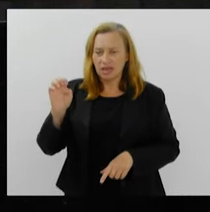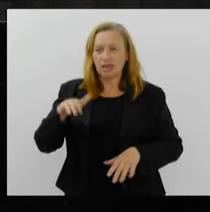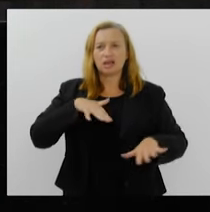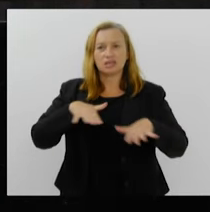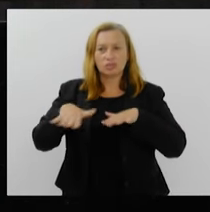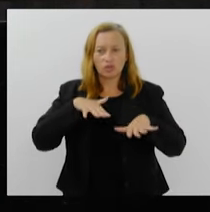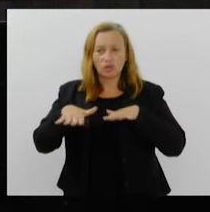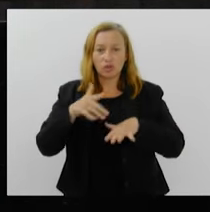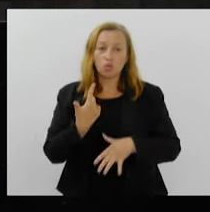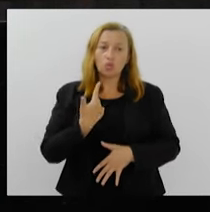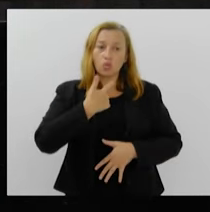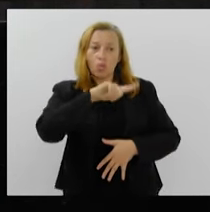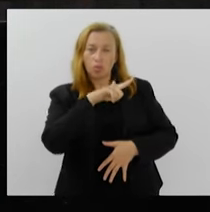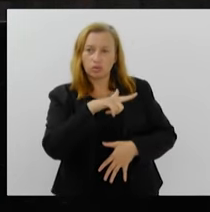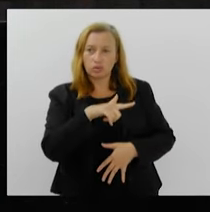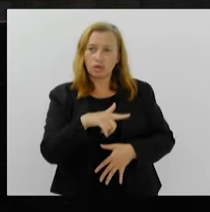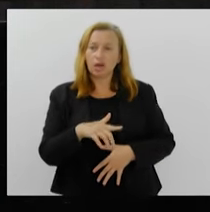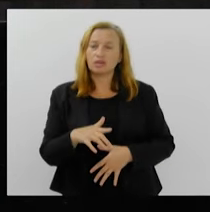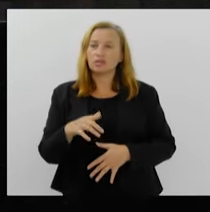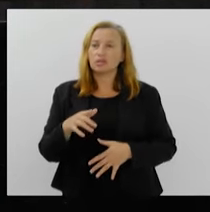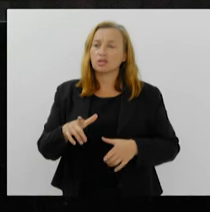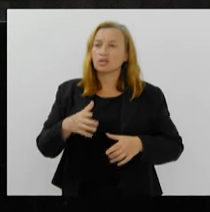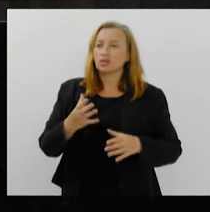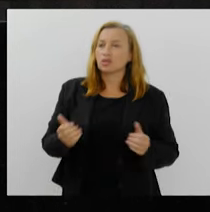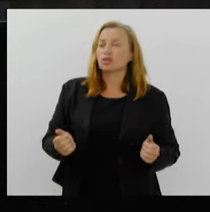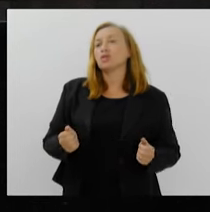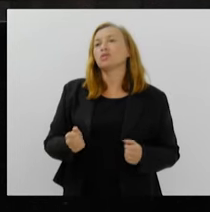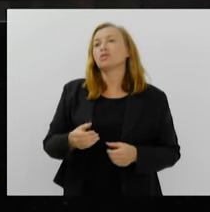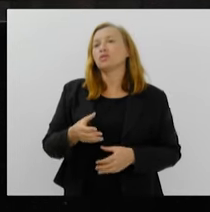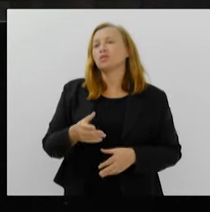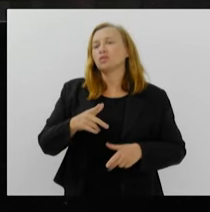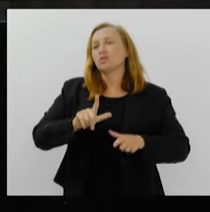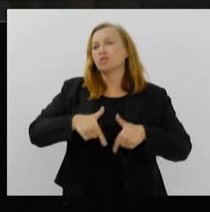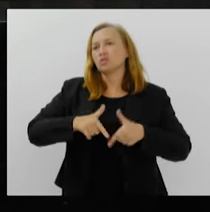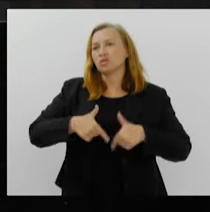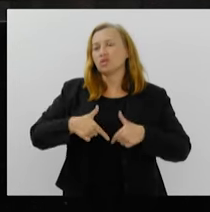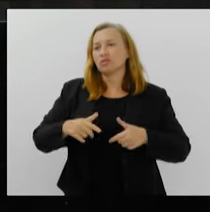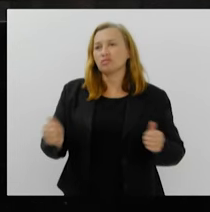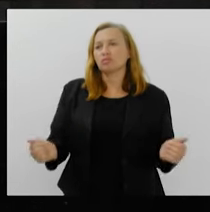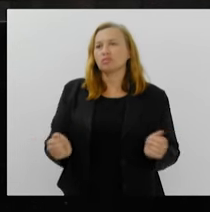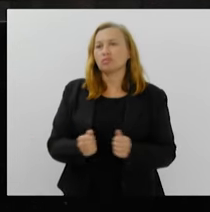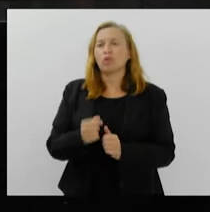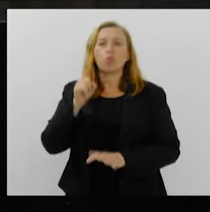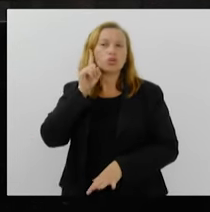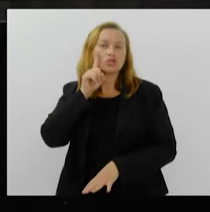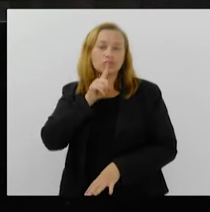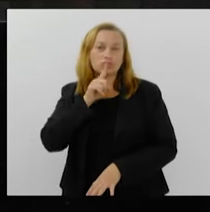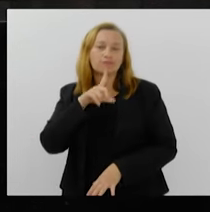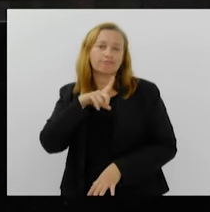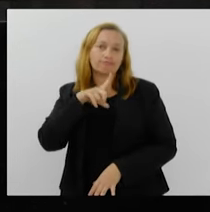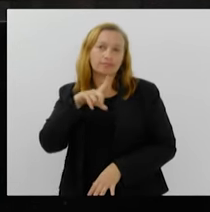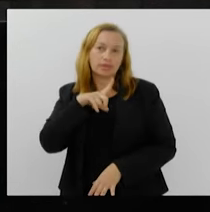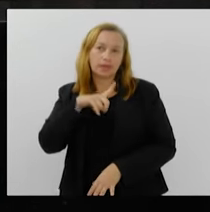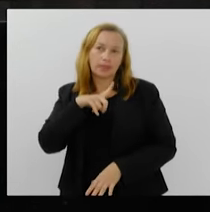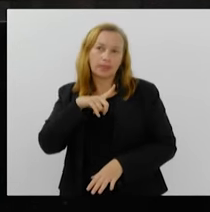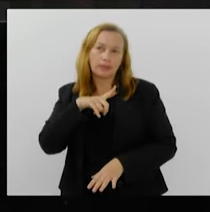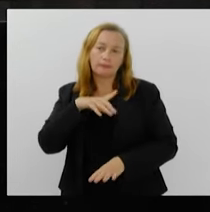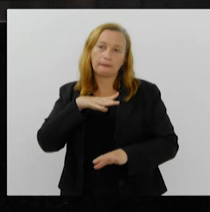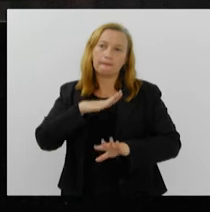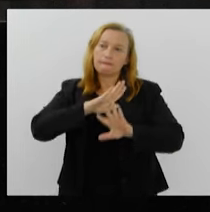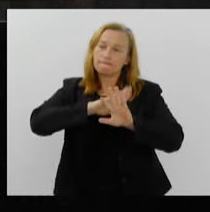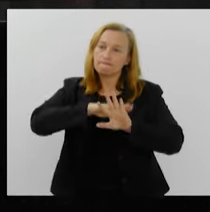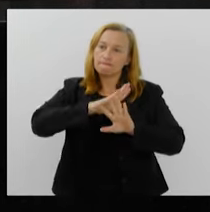E do outro lado, com Israel, tem os Estados Unidos. E atrás do Irã